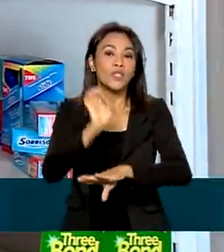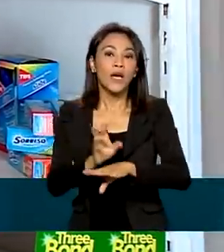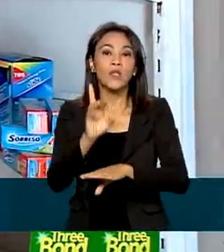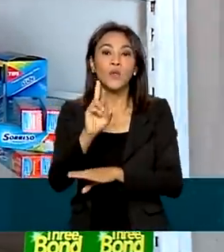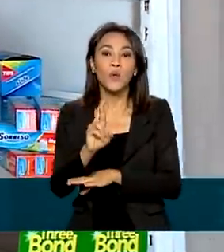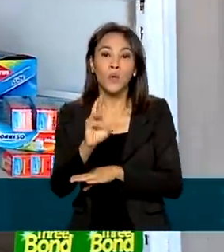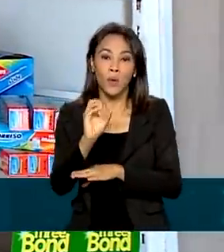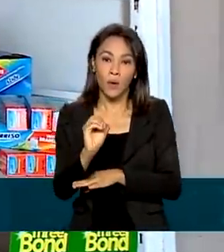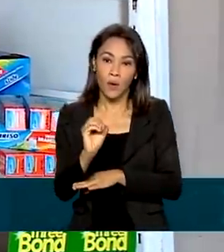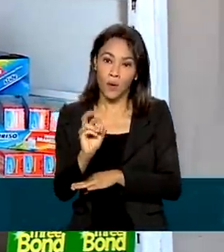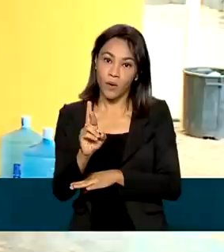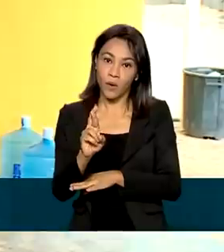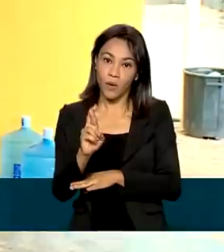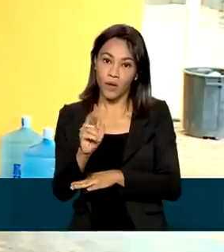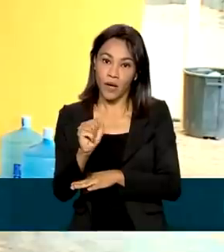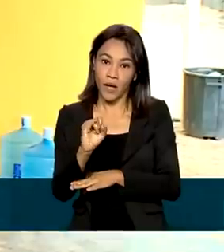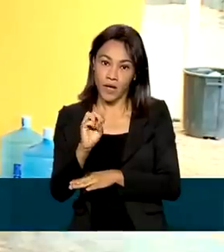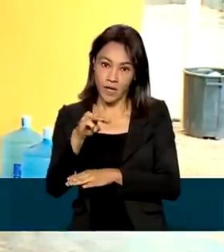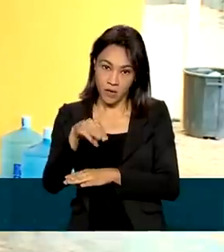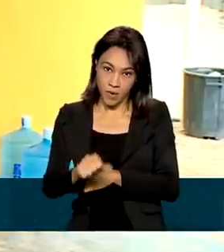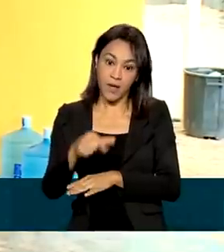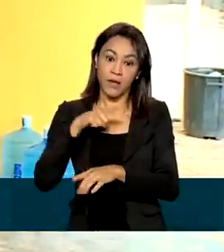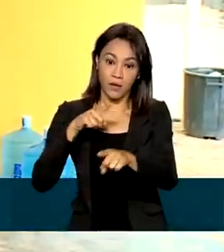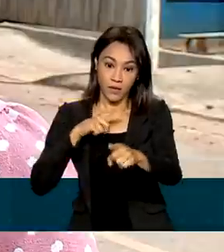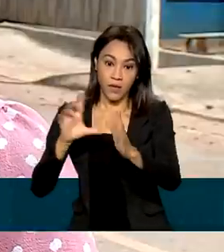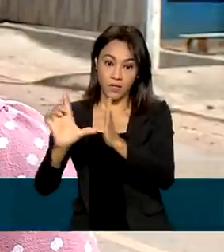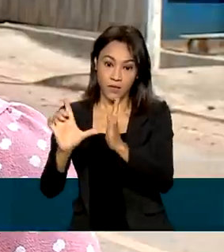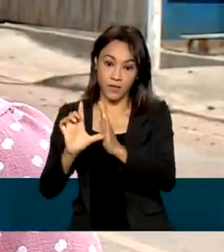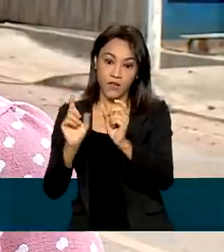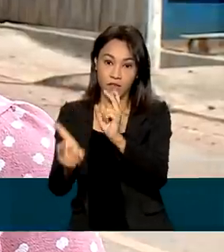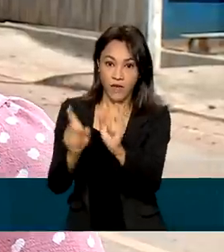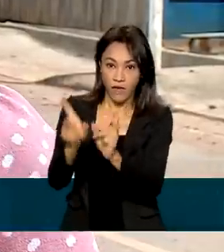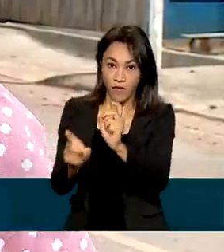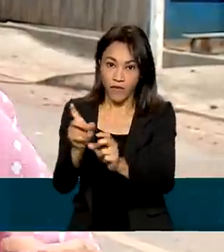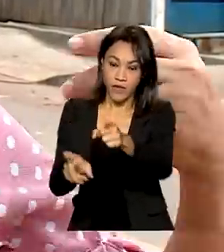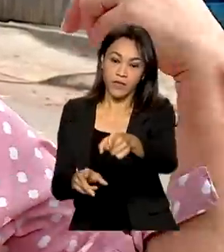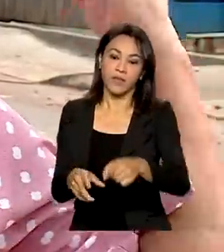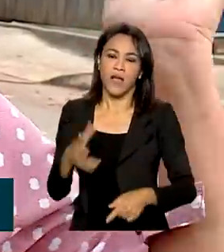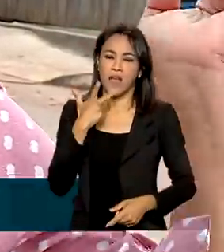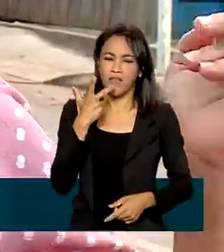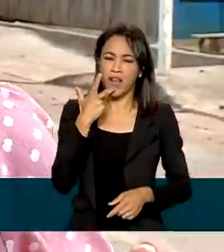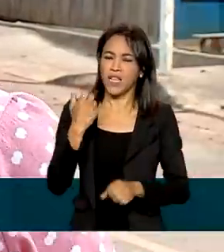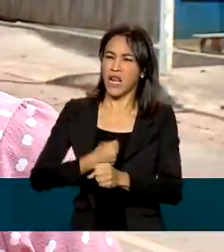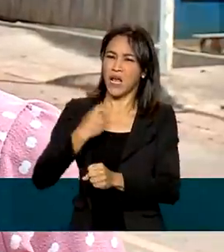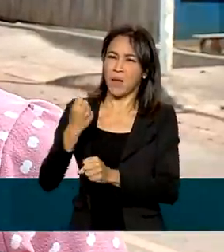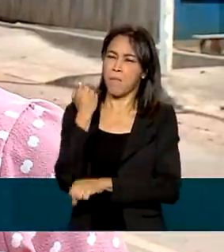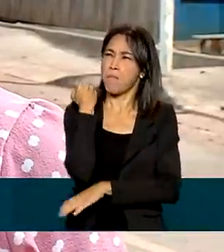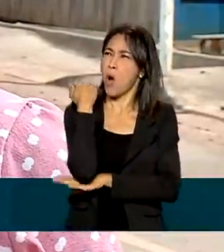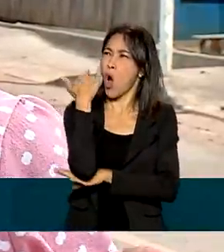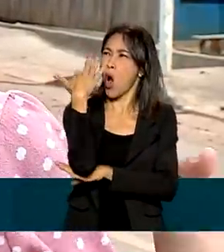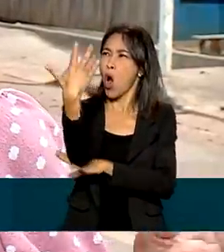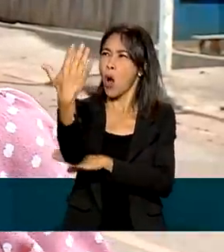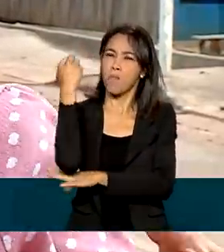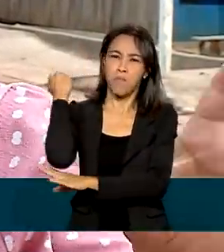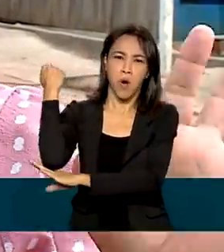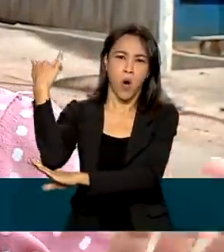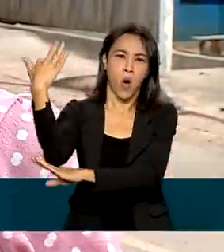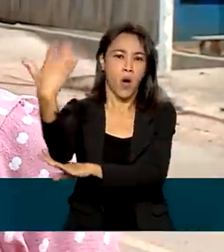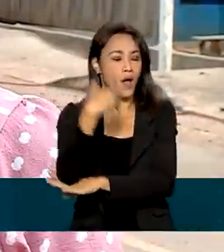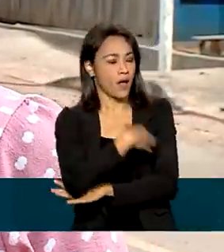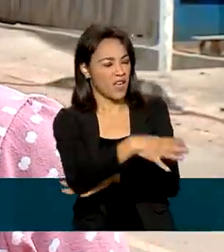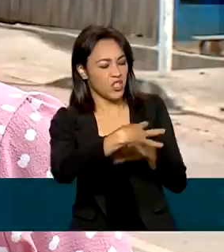dona Dionê e sua família mantêm um pequeno negócio. Aqui era mata para esse lado, né? E aqui só